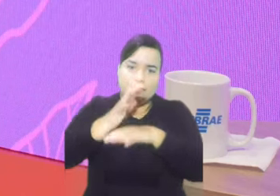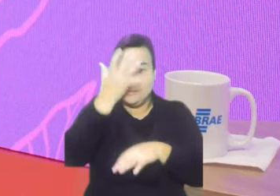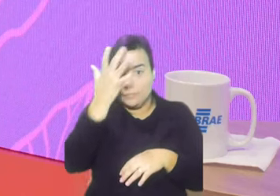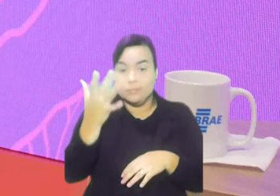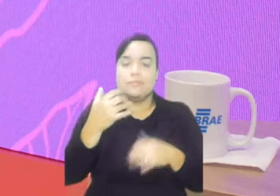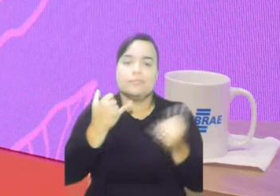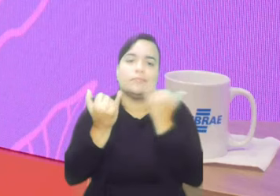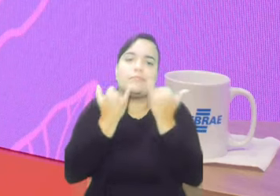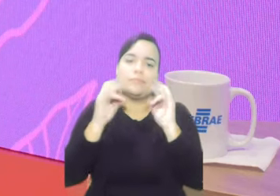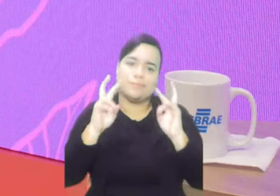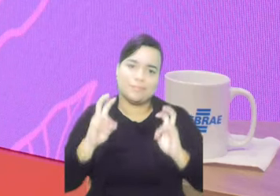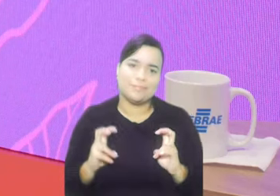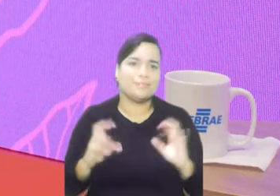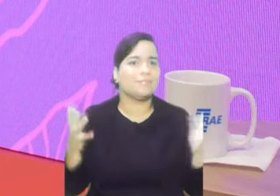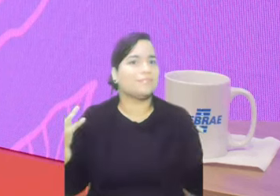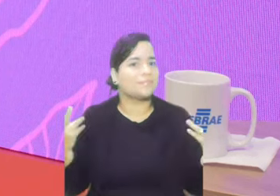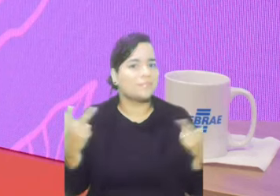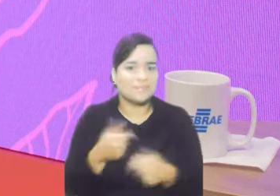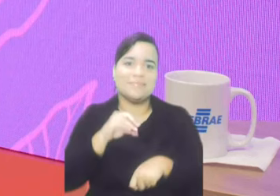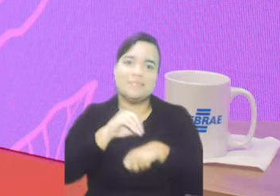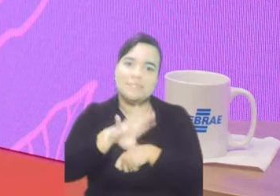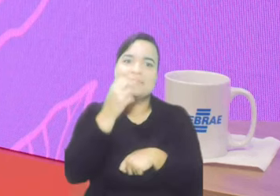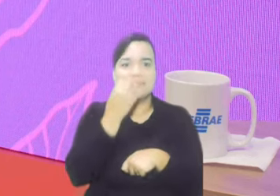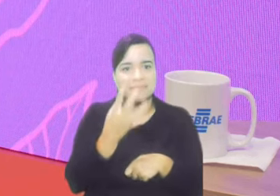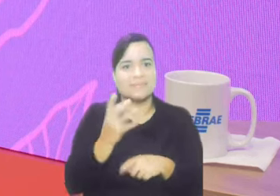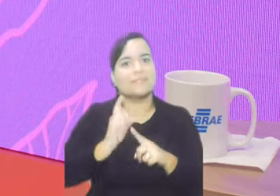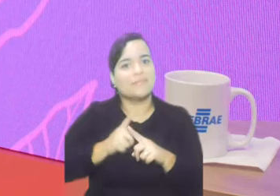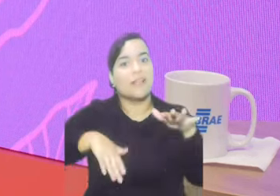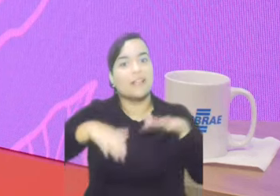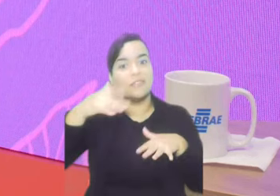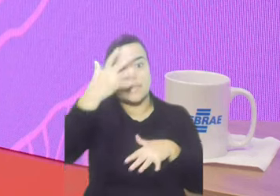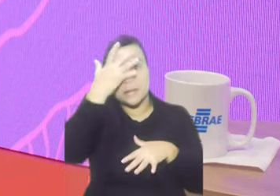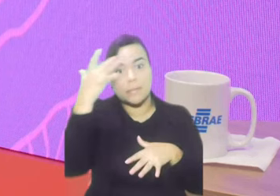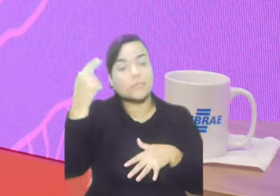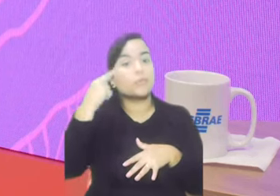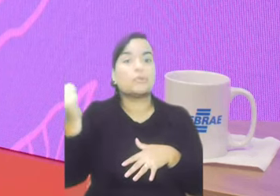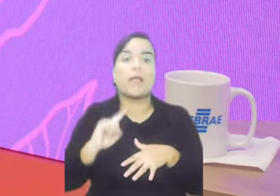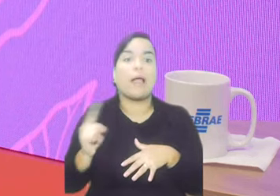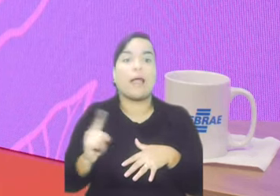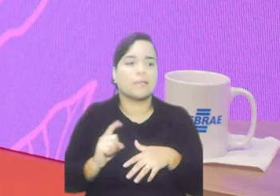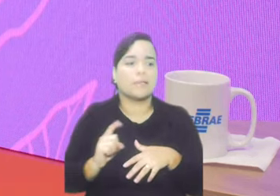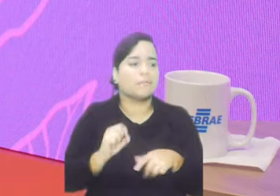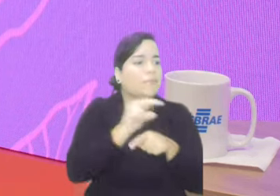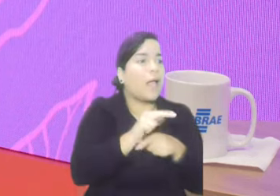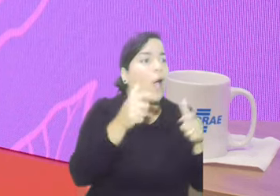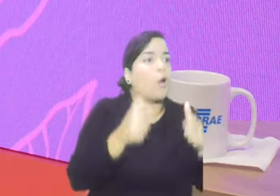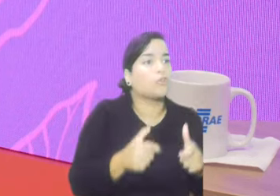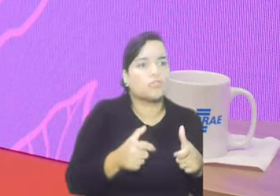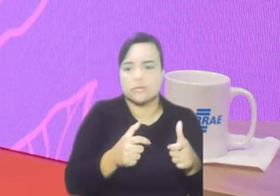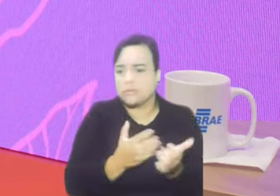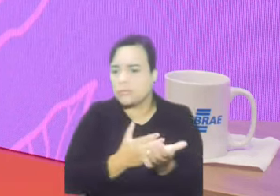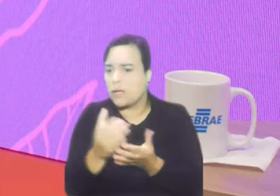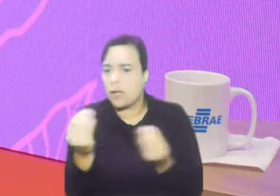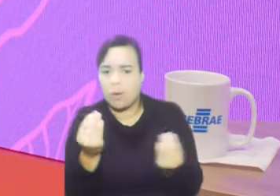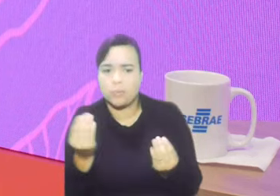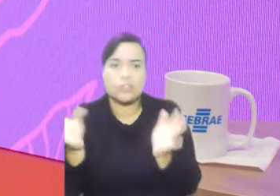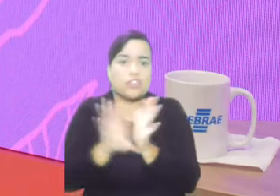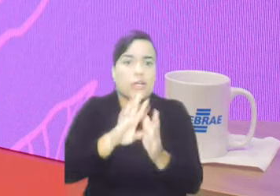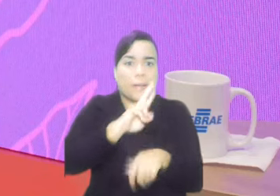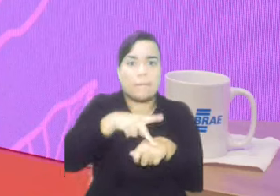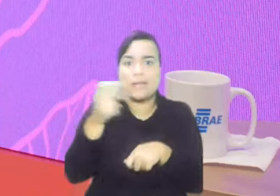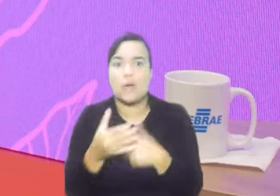Excelente a dica. Porque às vezes a pessoa não sabe por onde começar, né? Ainda mais chegando no país, com outra língua.